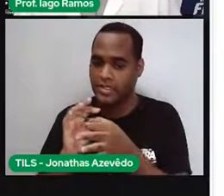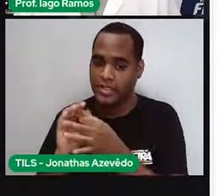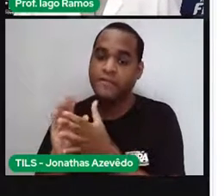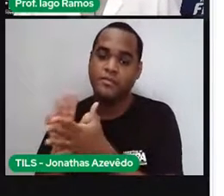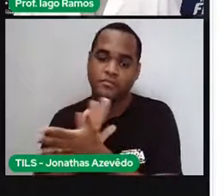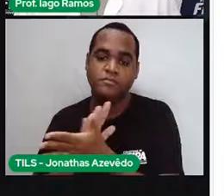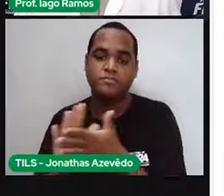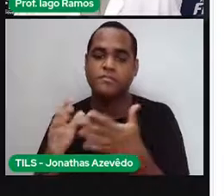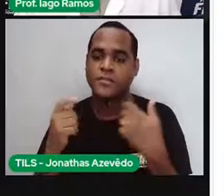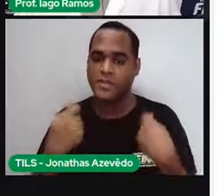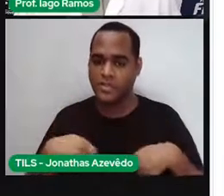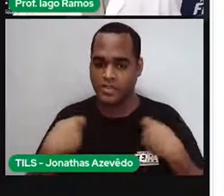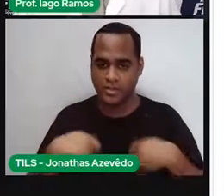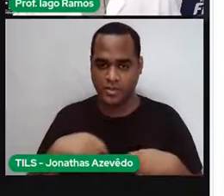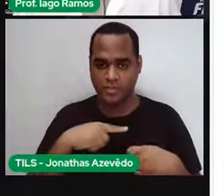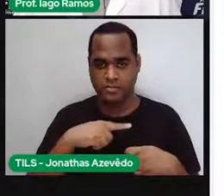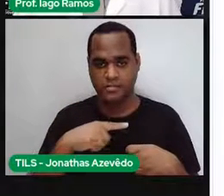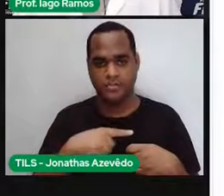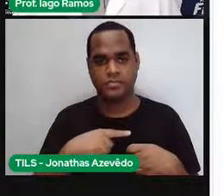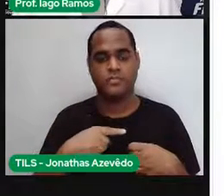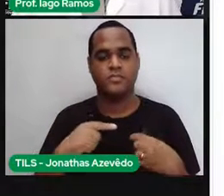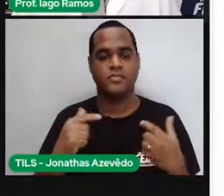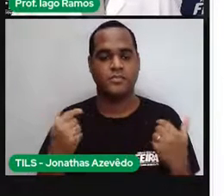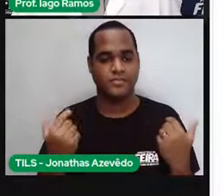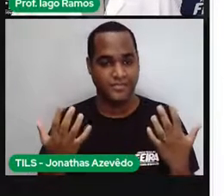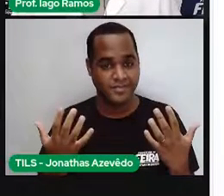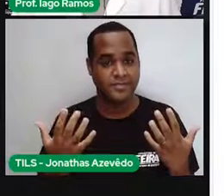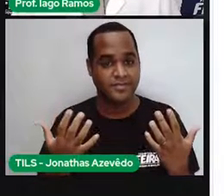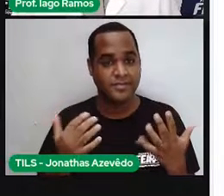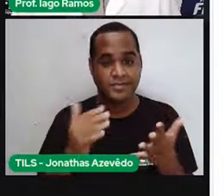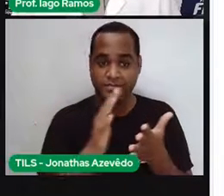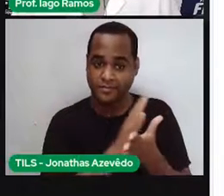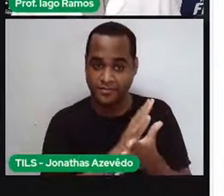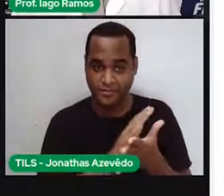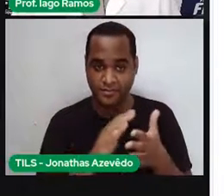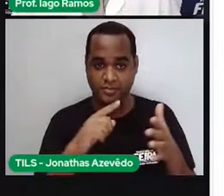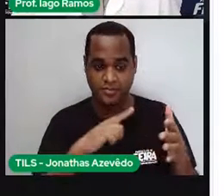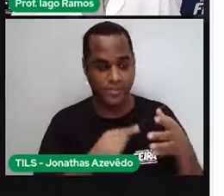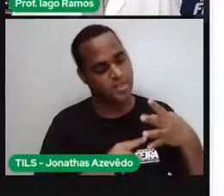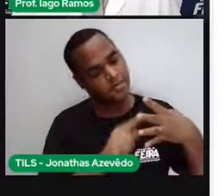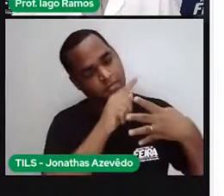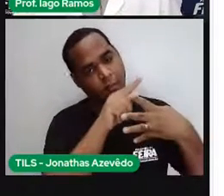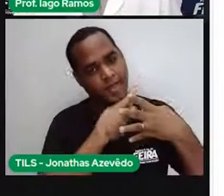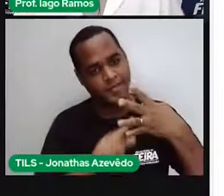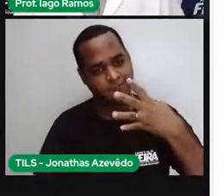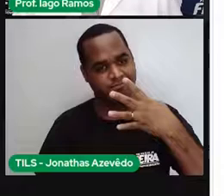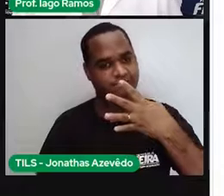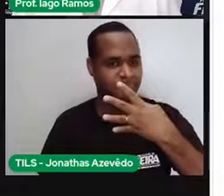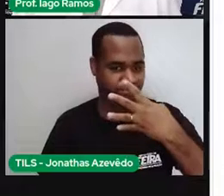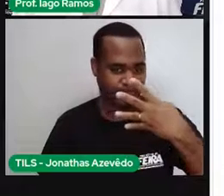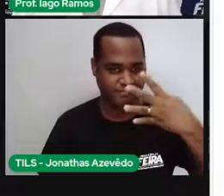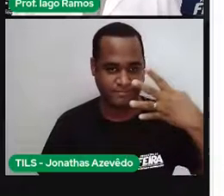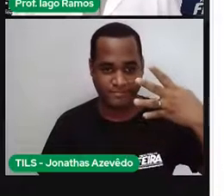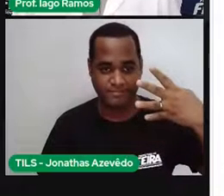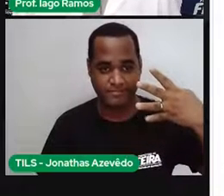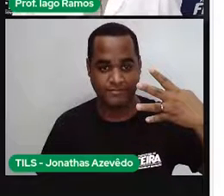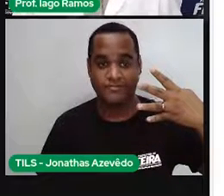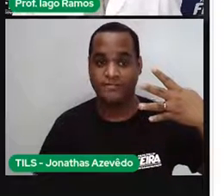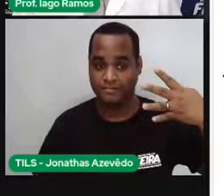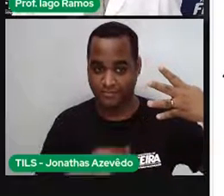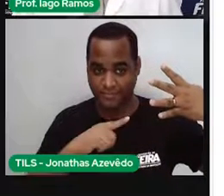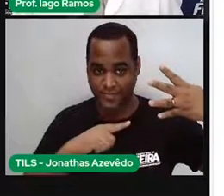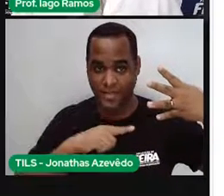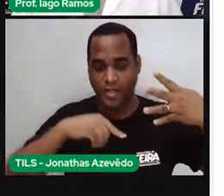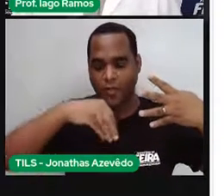praça. Desculpa. Então, tá aqui. Existem quatro opções de terreno. Tá?